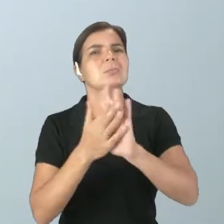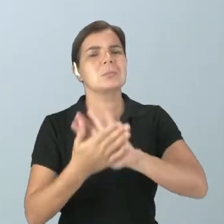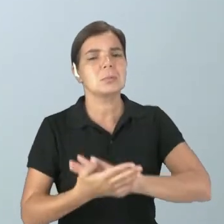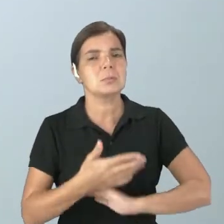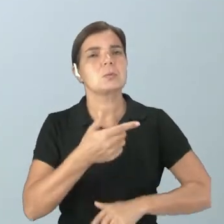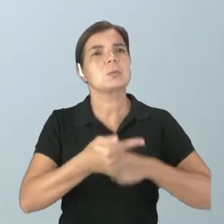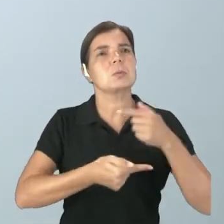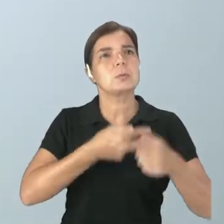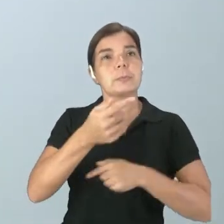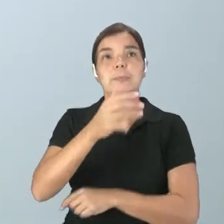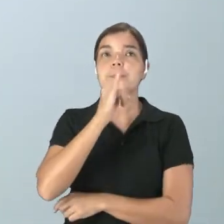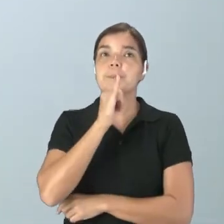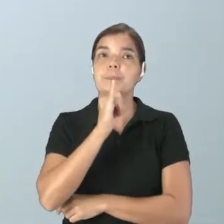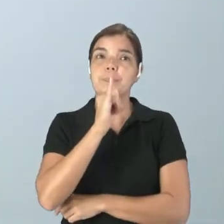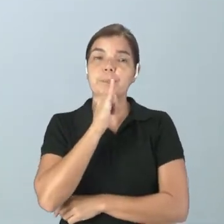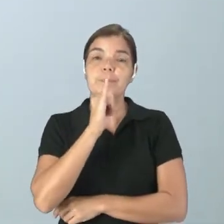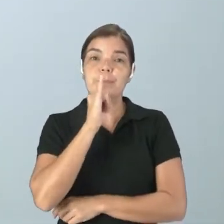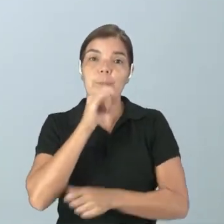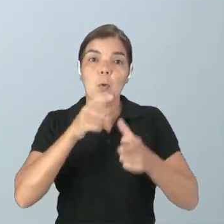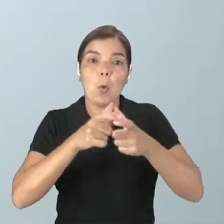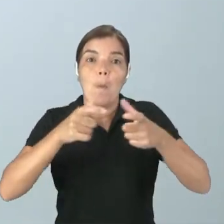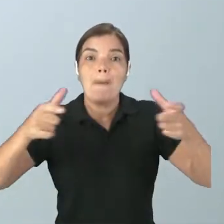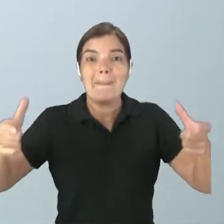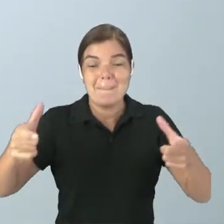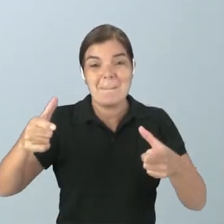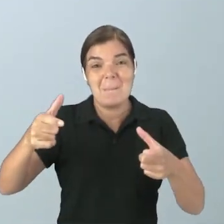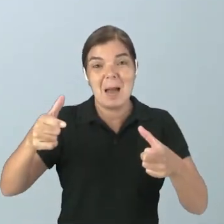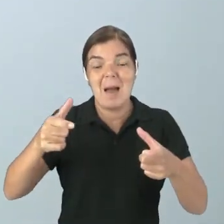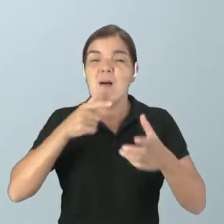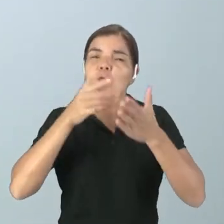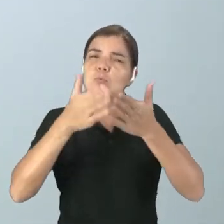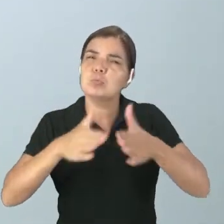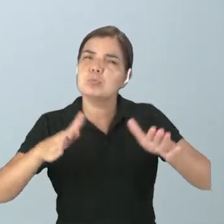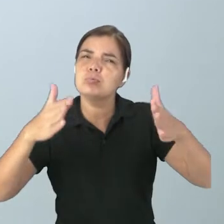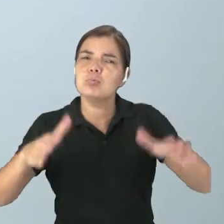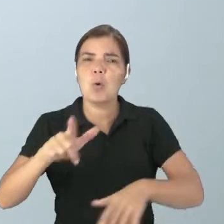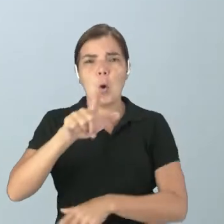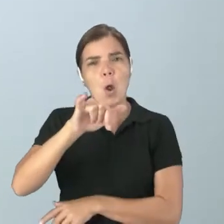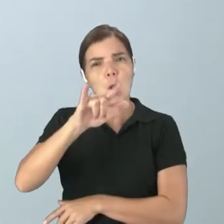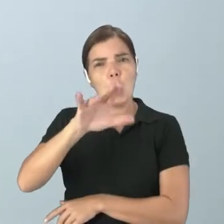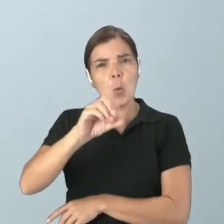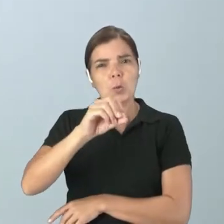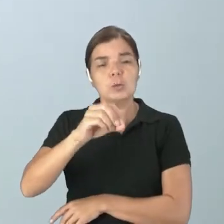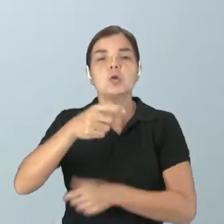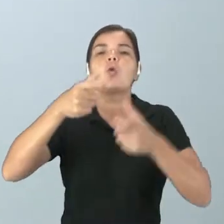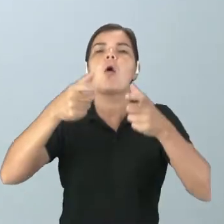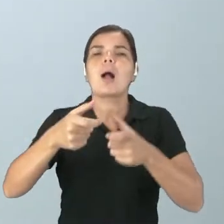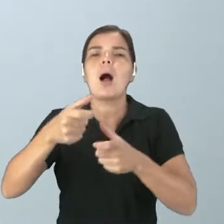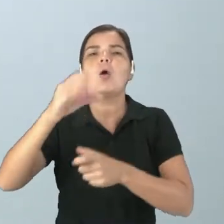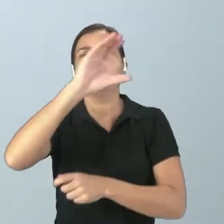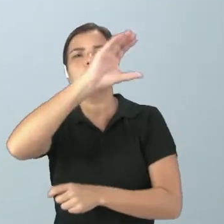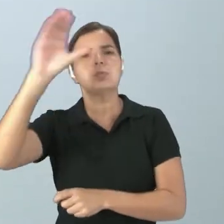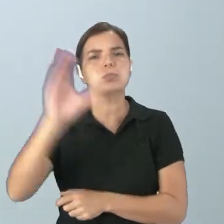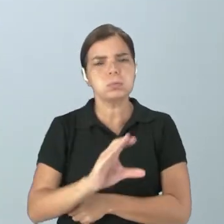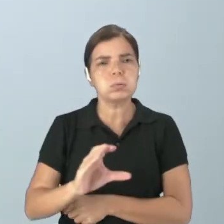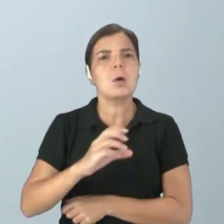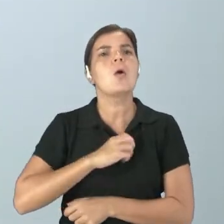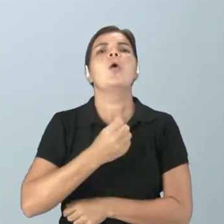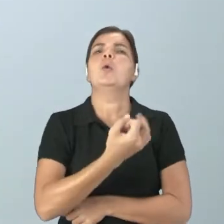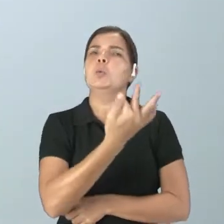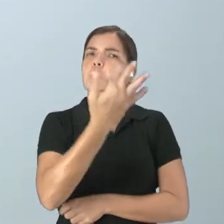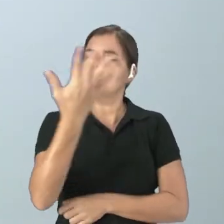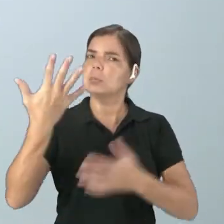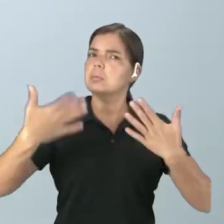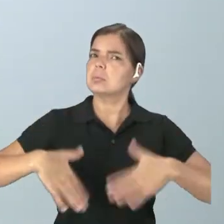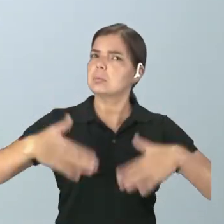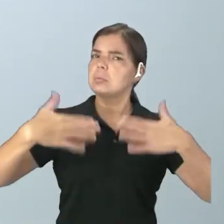Como, por exemplo, o gigantesco mar de lixo que pode ser observado lá no Caribe, tá? Que ele tem uma quantidade muito grande de plástico,